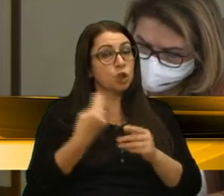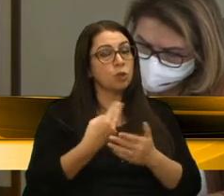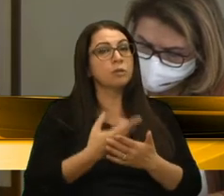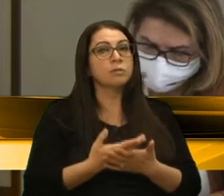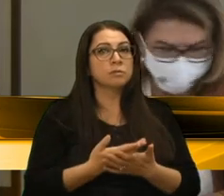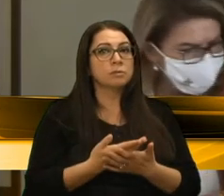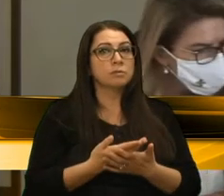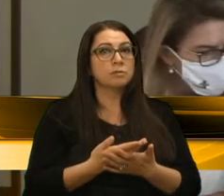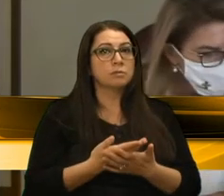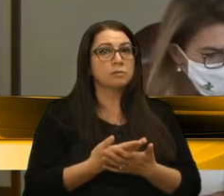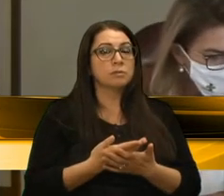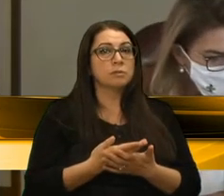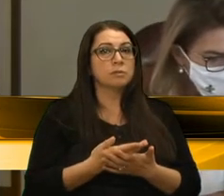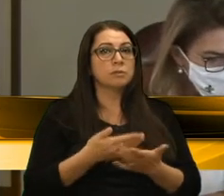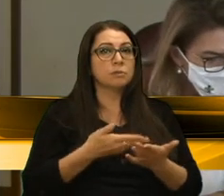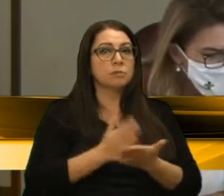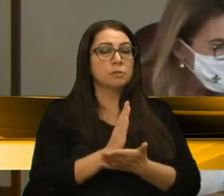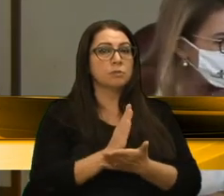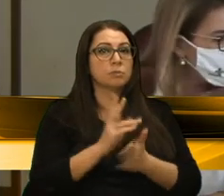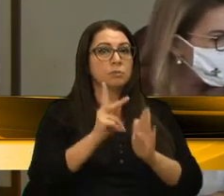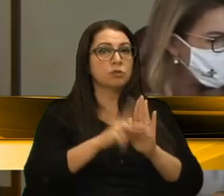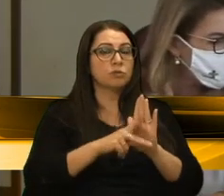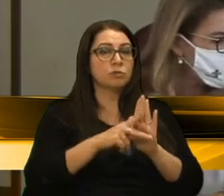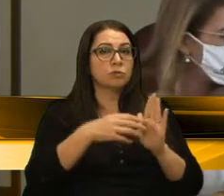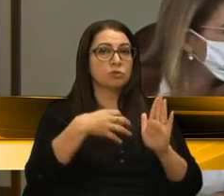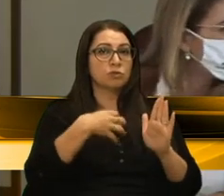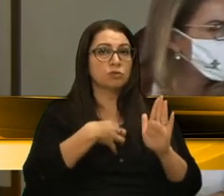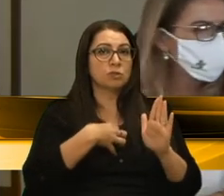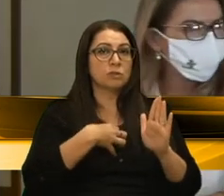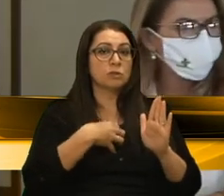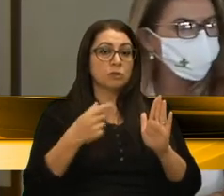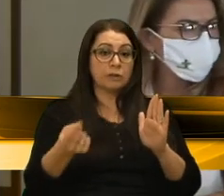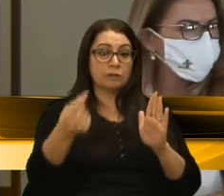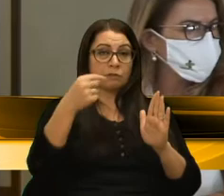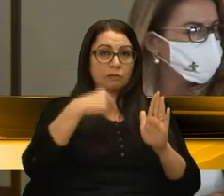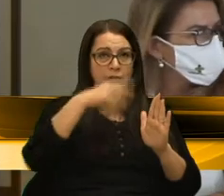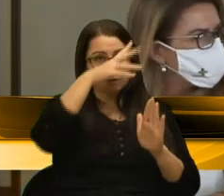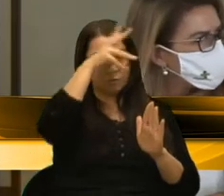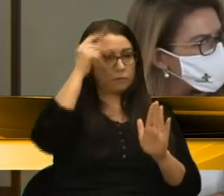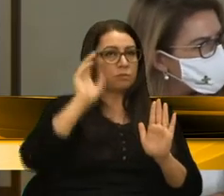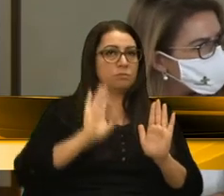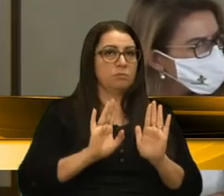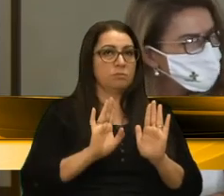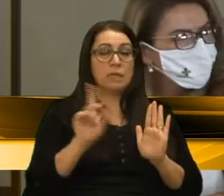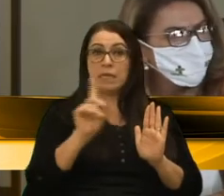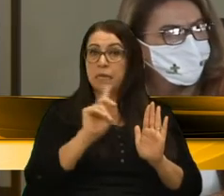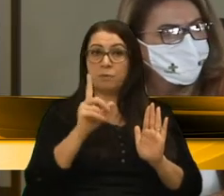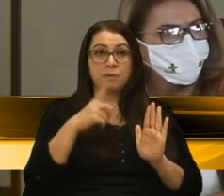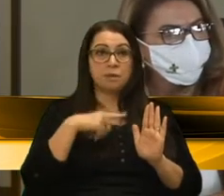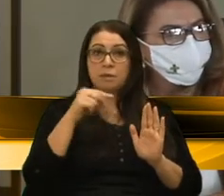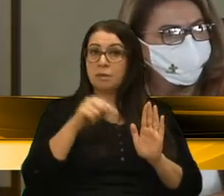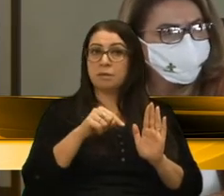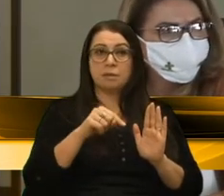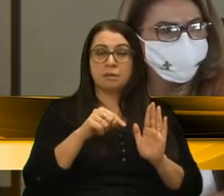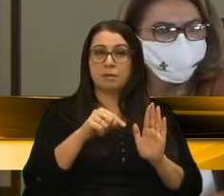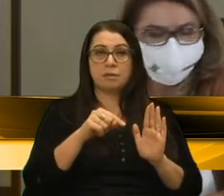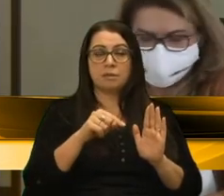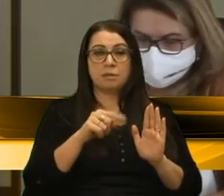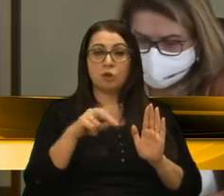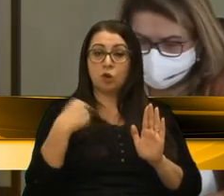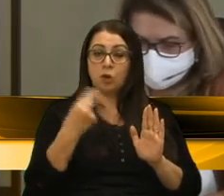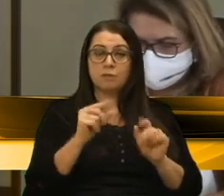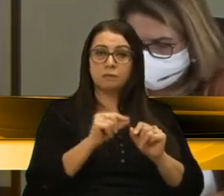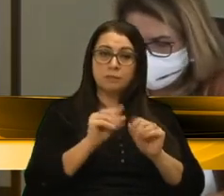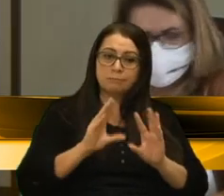aprovarmos o projeto da forma como ele veio do Executivo. Não cabe aqui nós